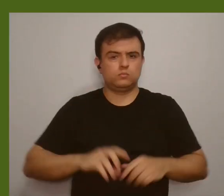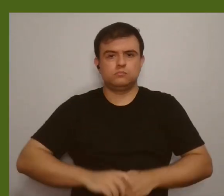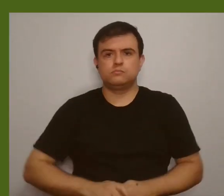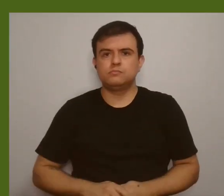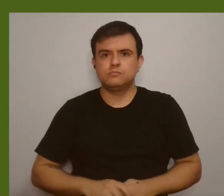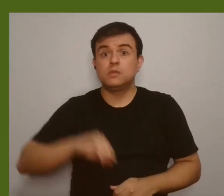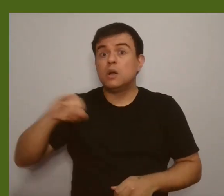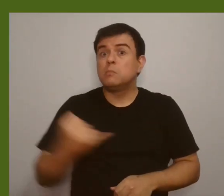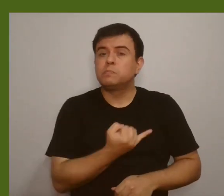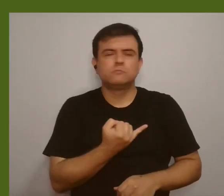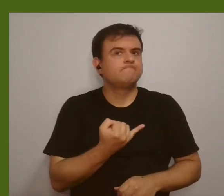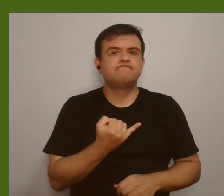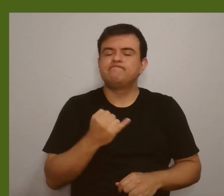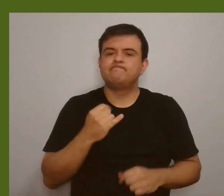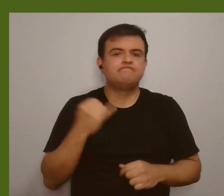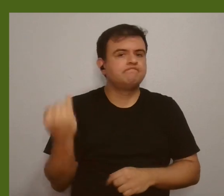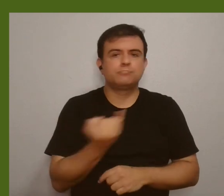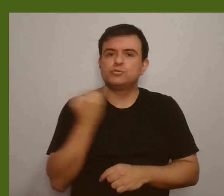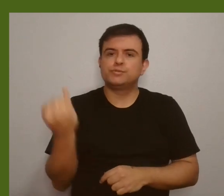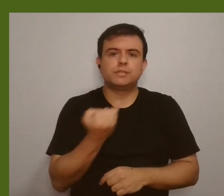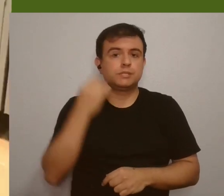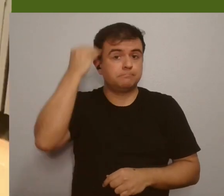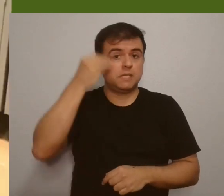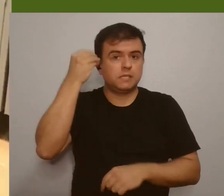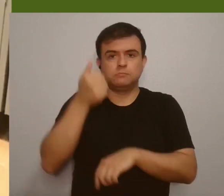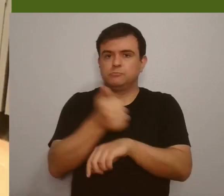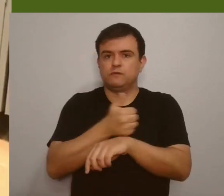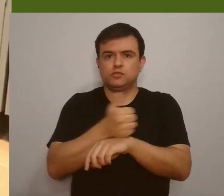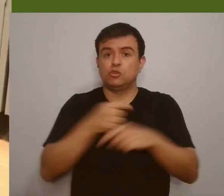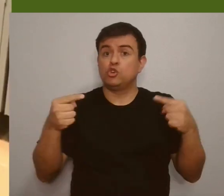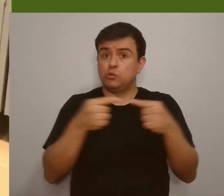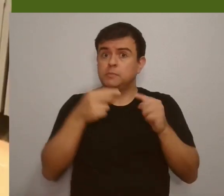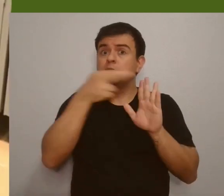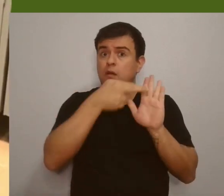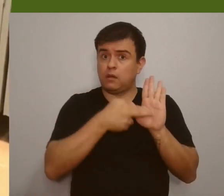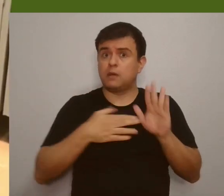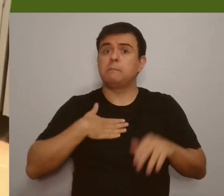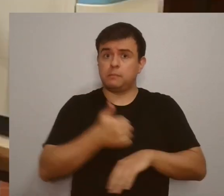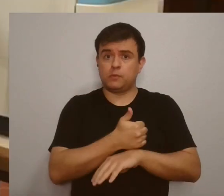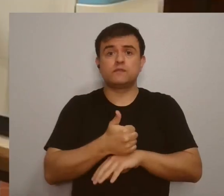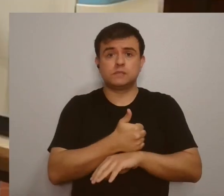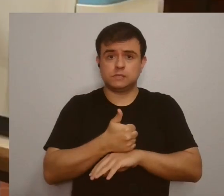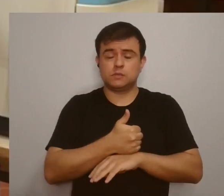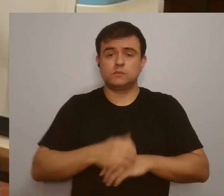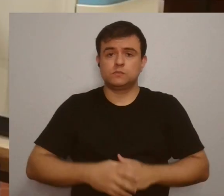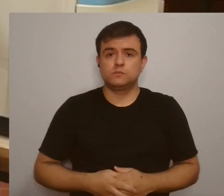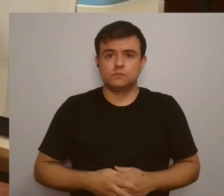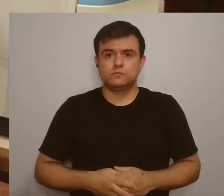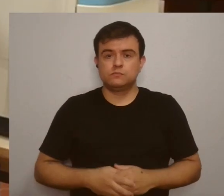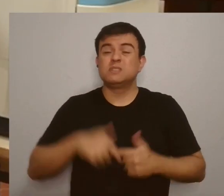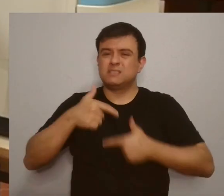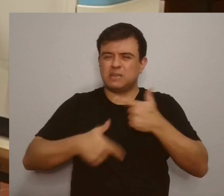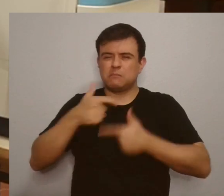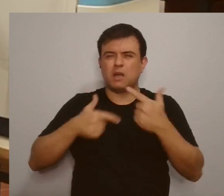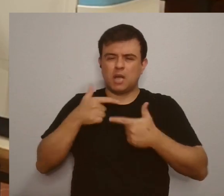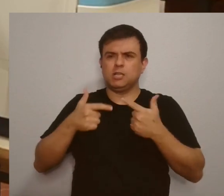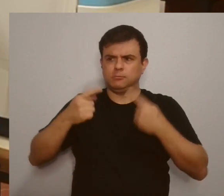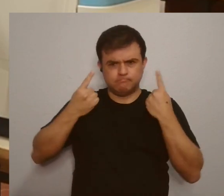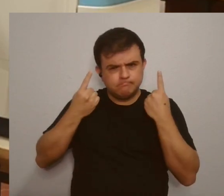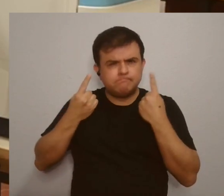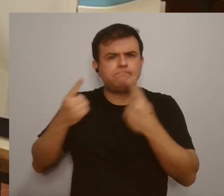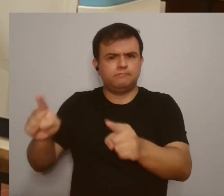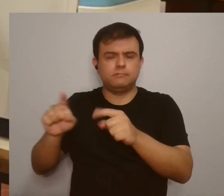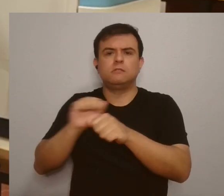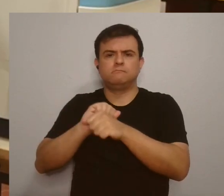oportunidade ímpar de experiência profissional, vai a favor dos preceitos da minha profissão. Estou atuando na linha de frente no